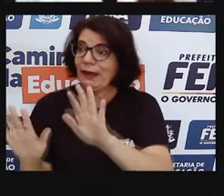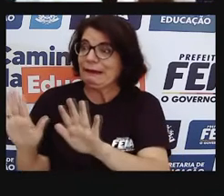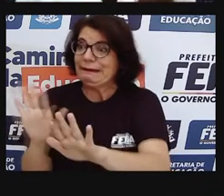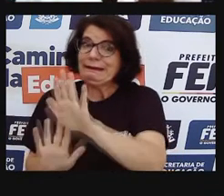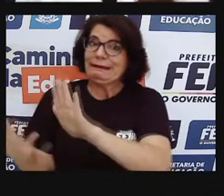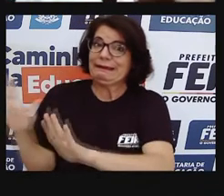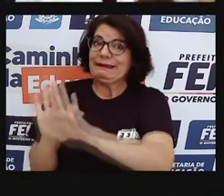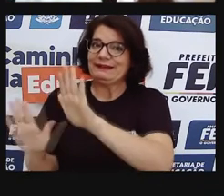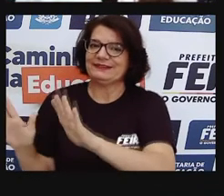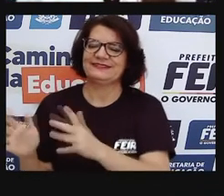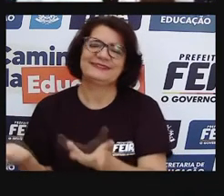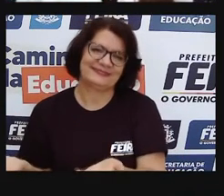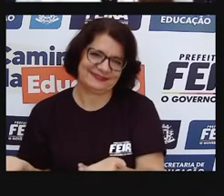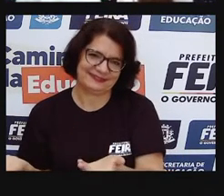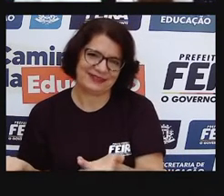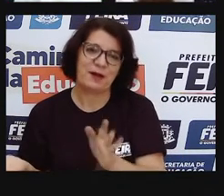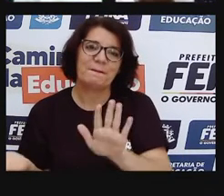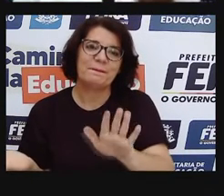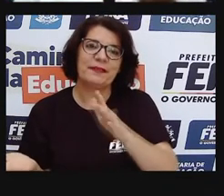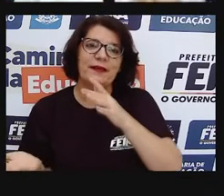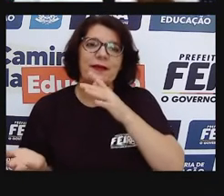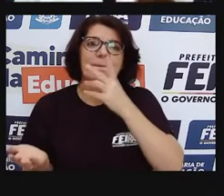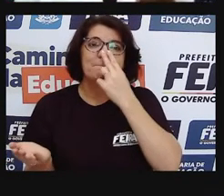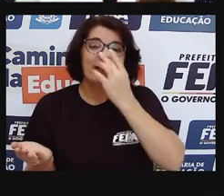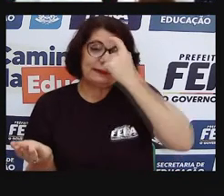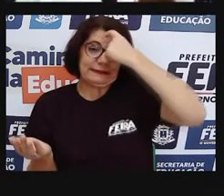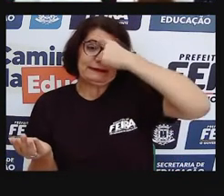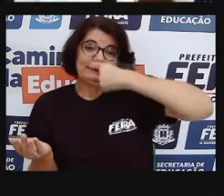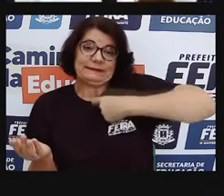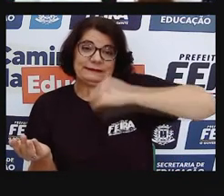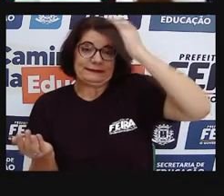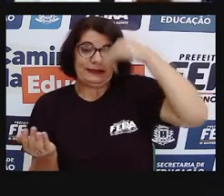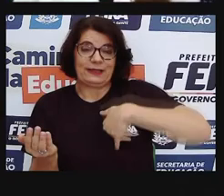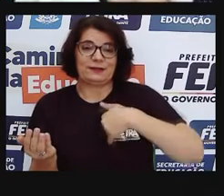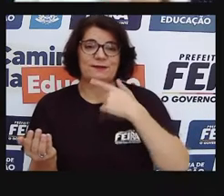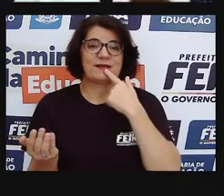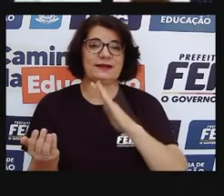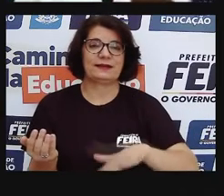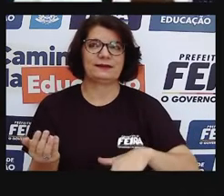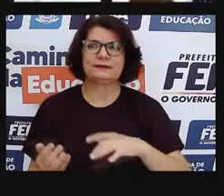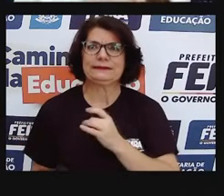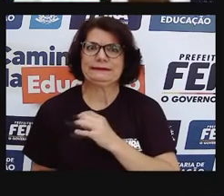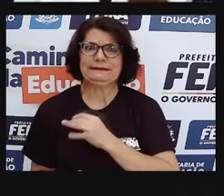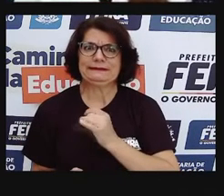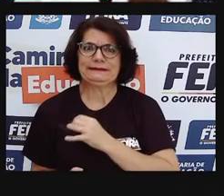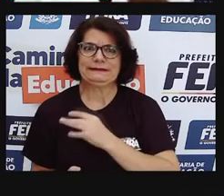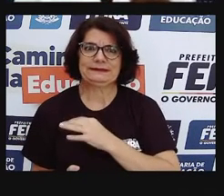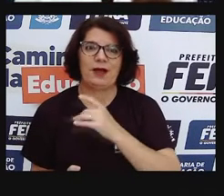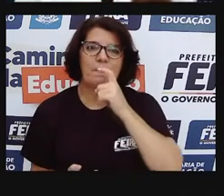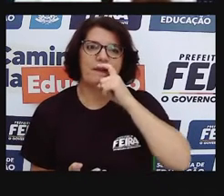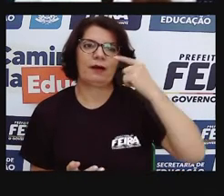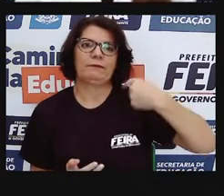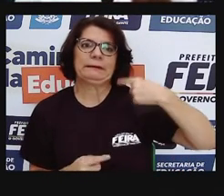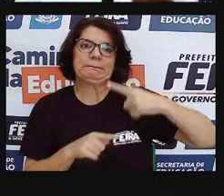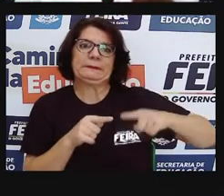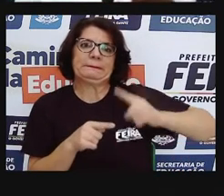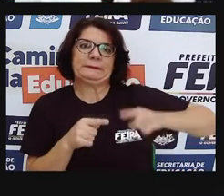favoreceu muito, é uma vantagem muito grande que os adultos de hoje têm, porque realmente viveram essa infância de rua.